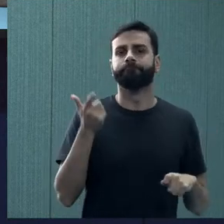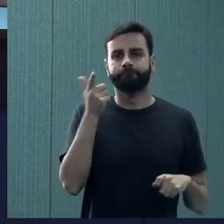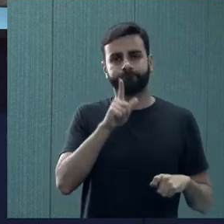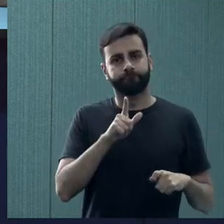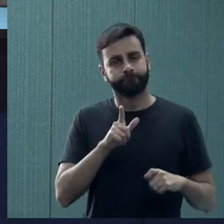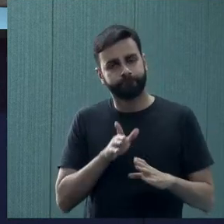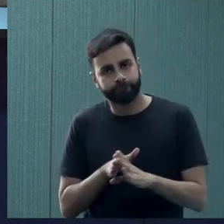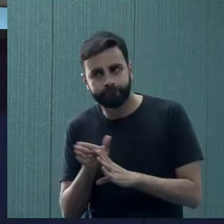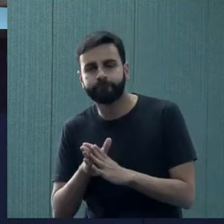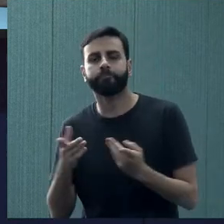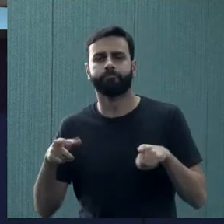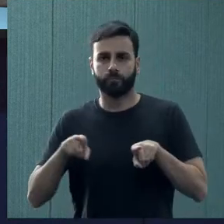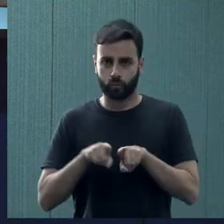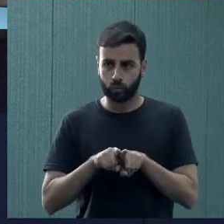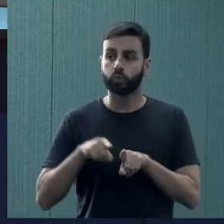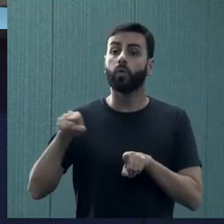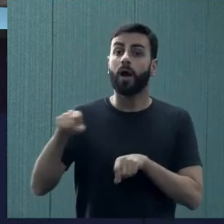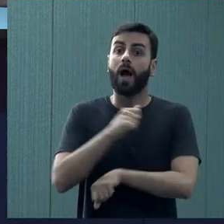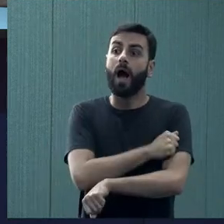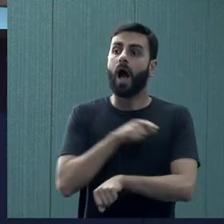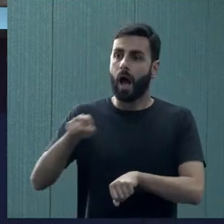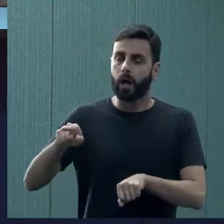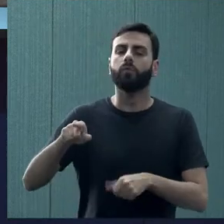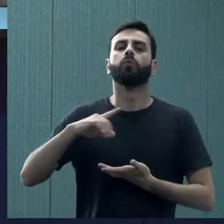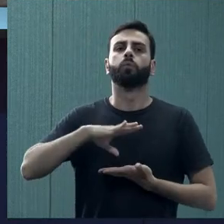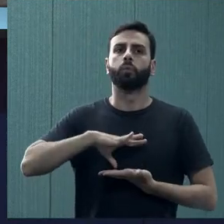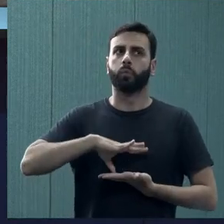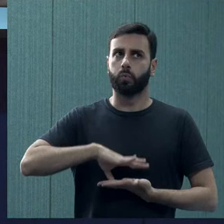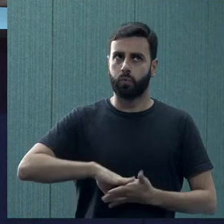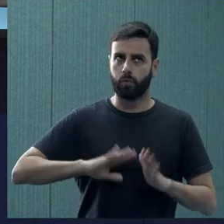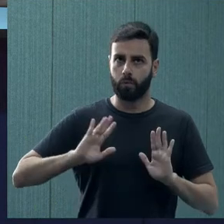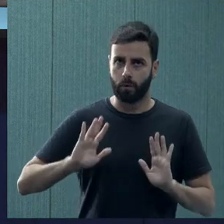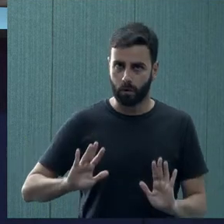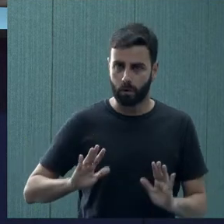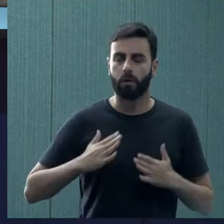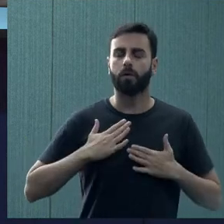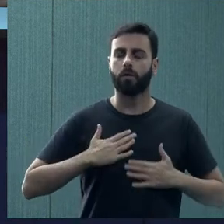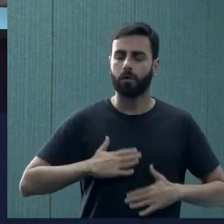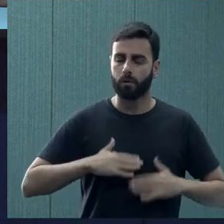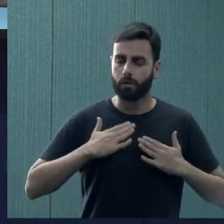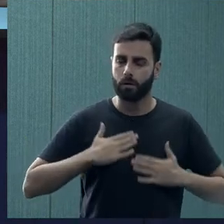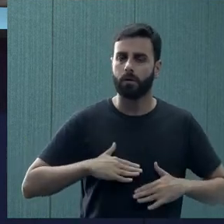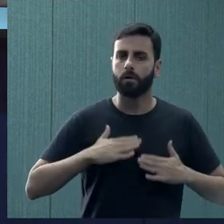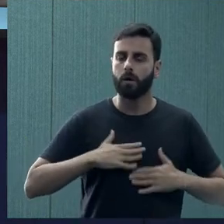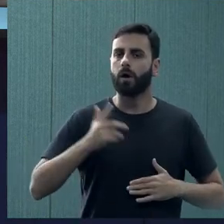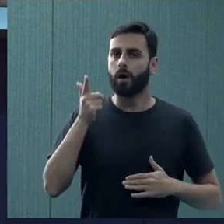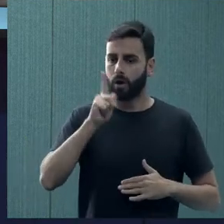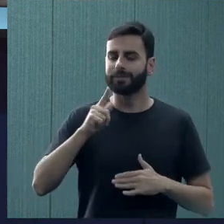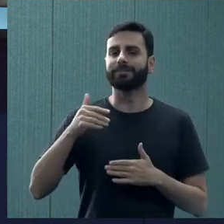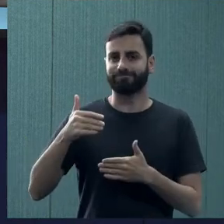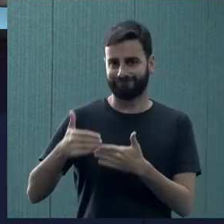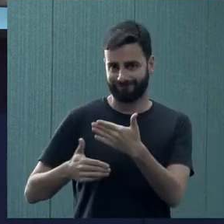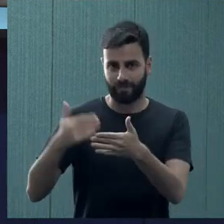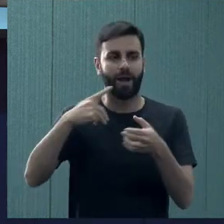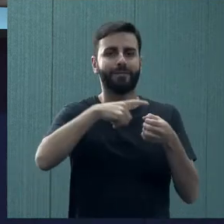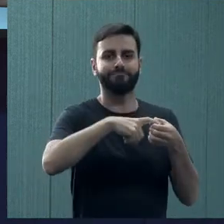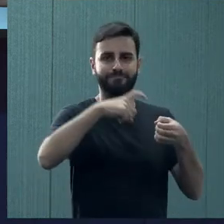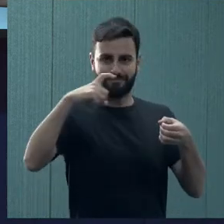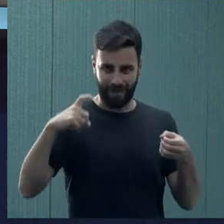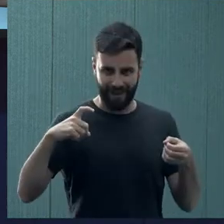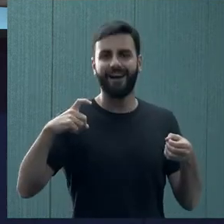esse suporte momentâneo até que o estudante se estabilize e consiga não precisar mais